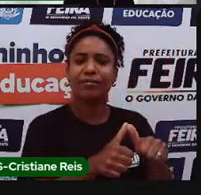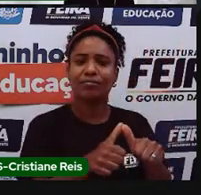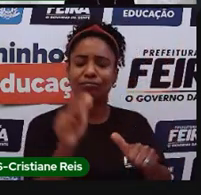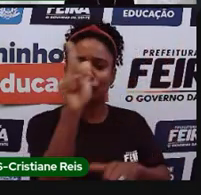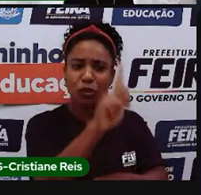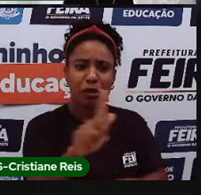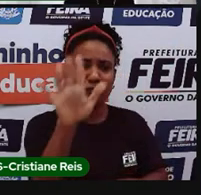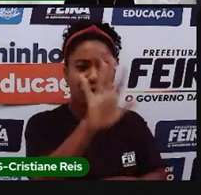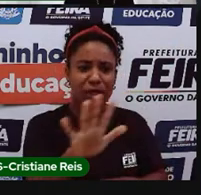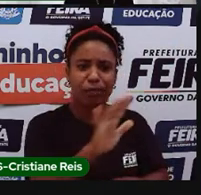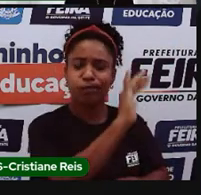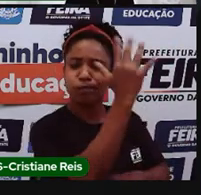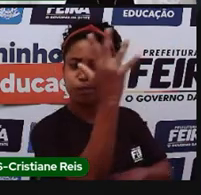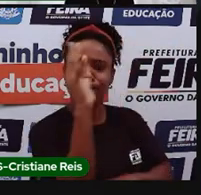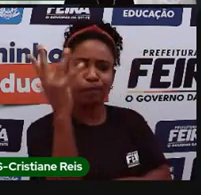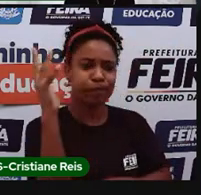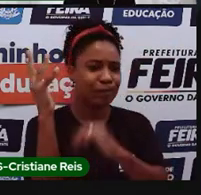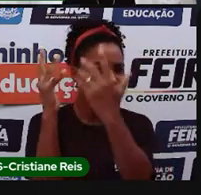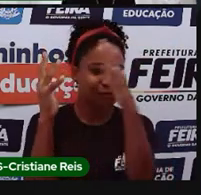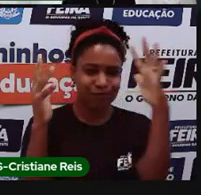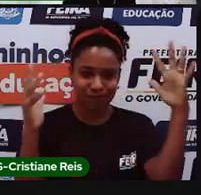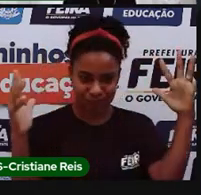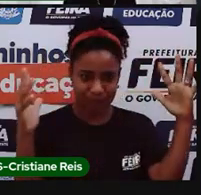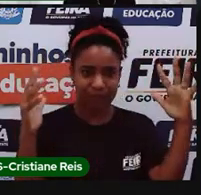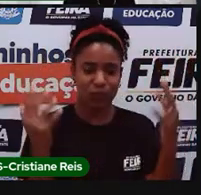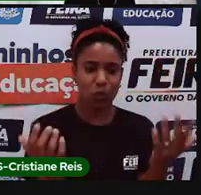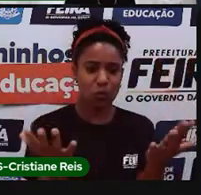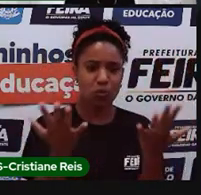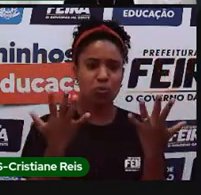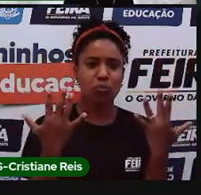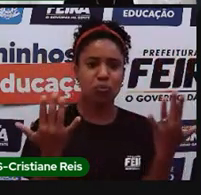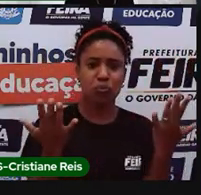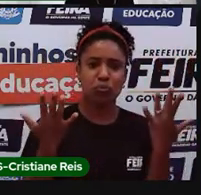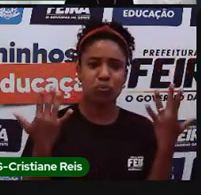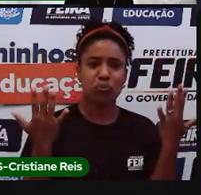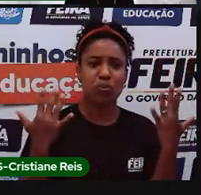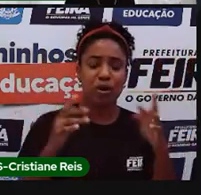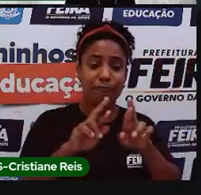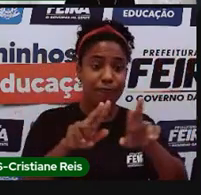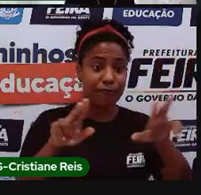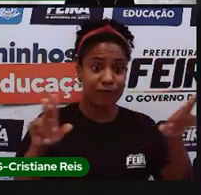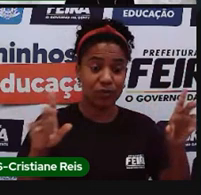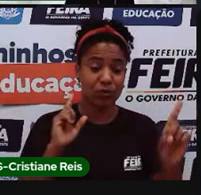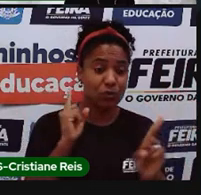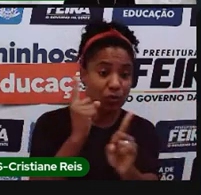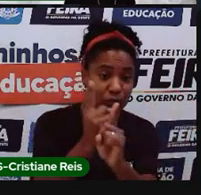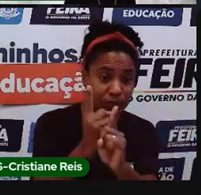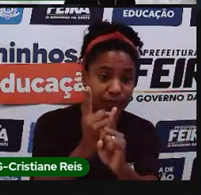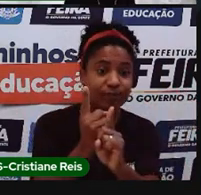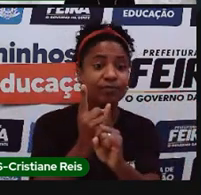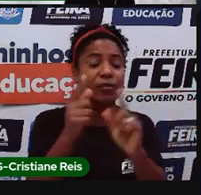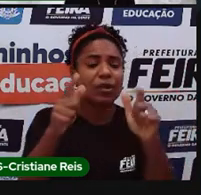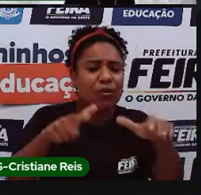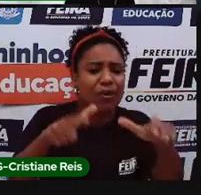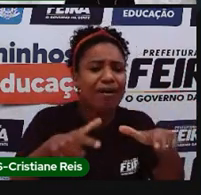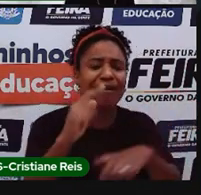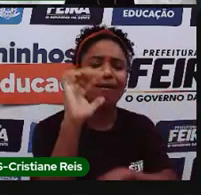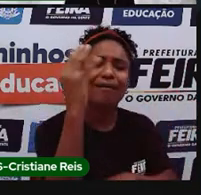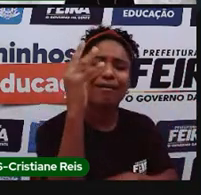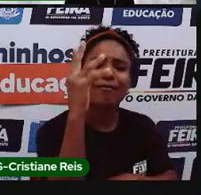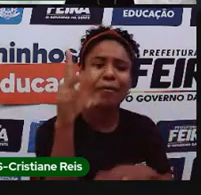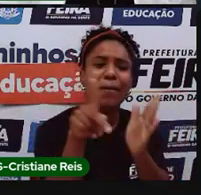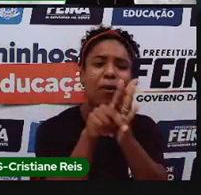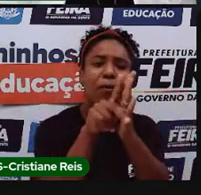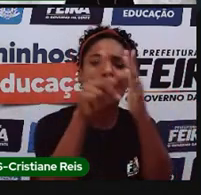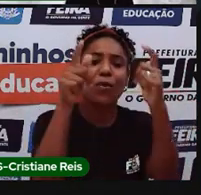determinada localização. Mapa de vegetação é também muito comum a gente encontrar, mas vale salientar que tem, assim,